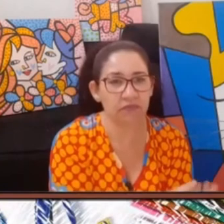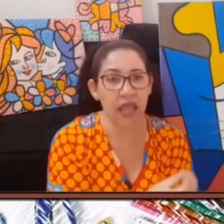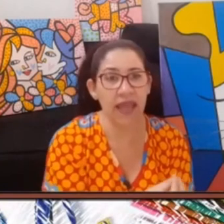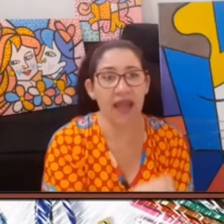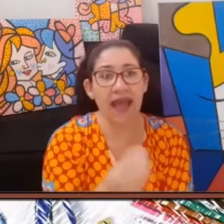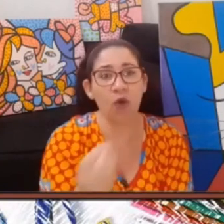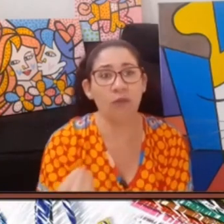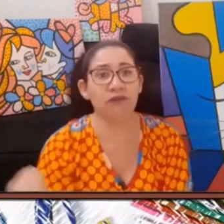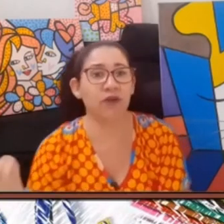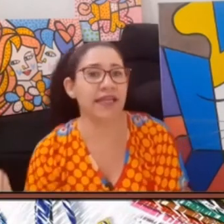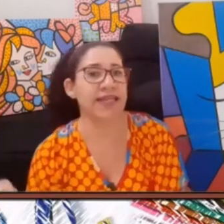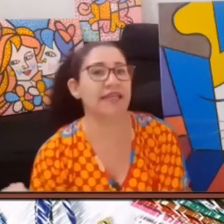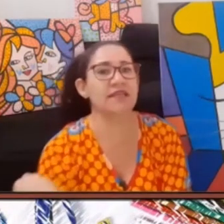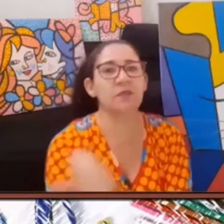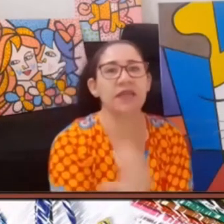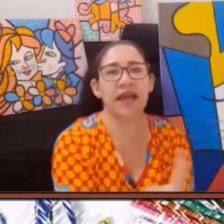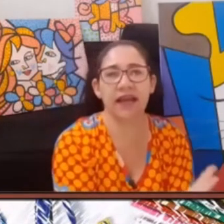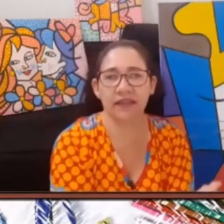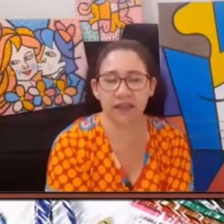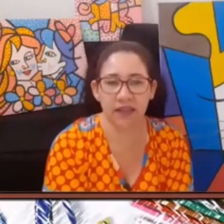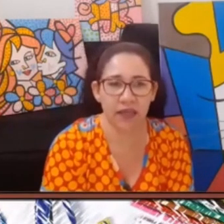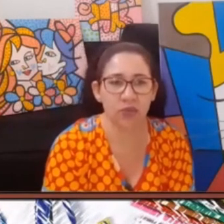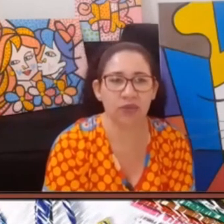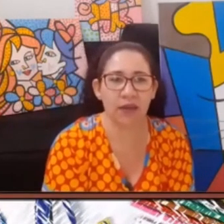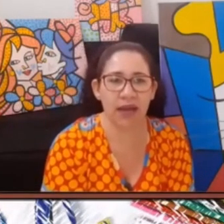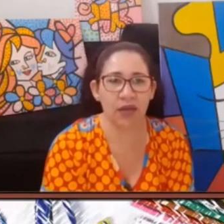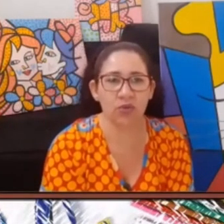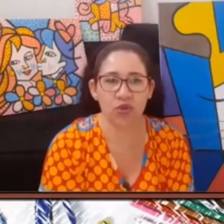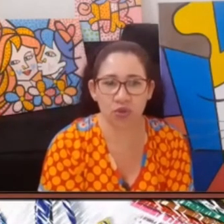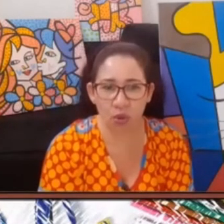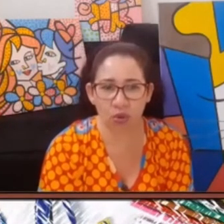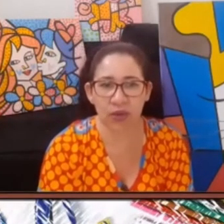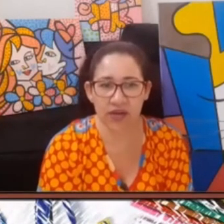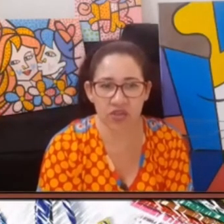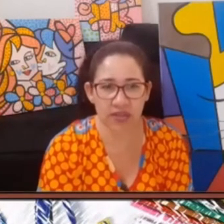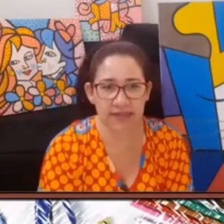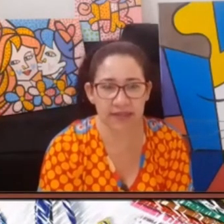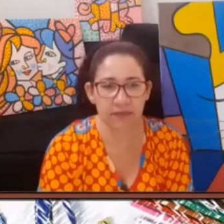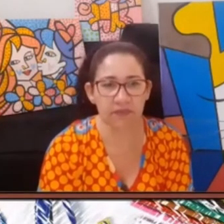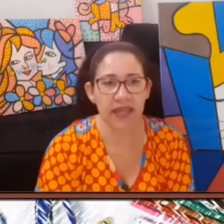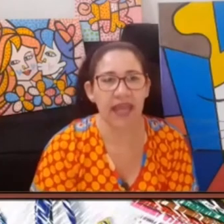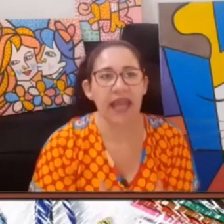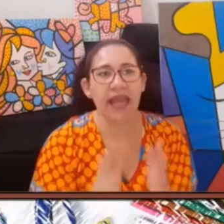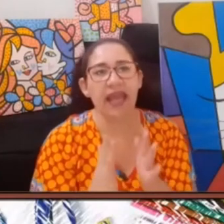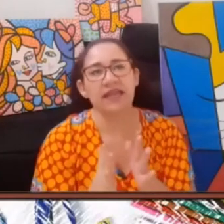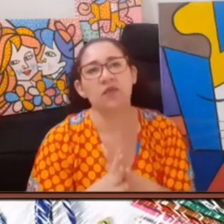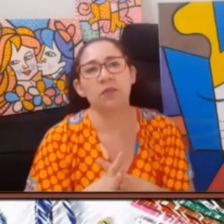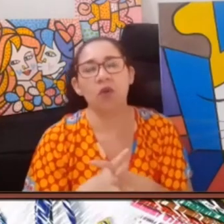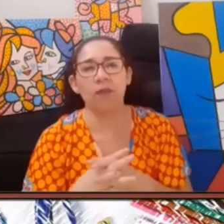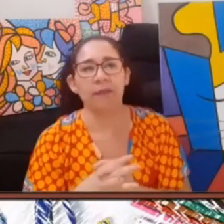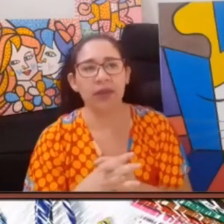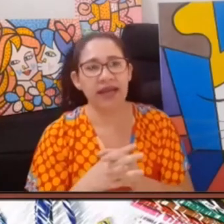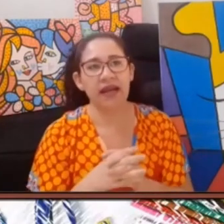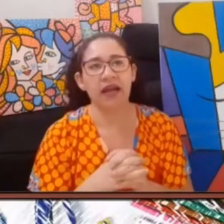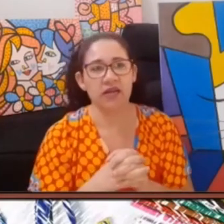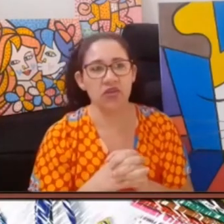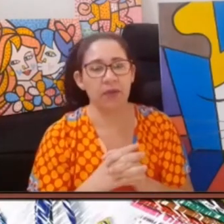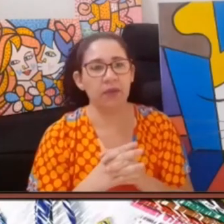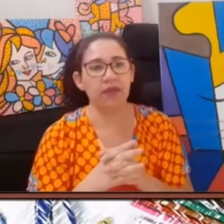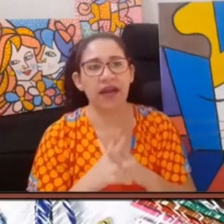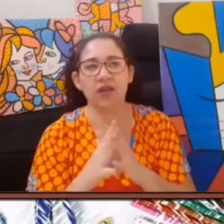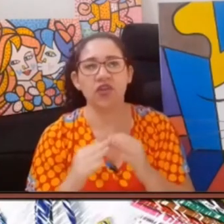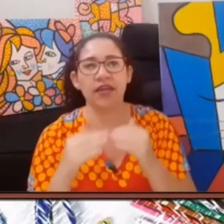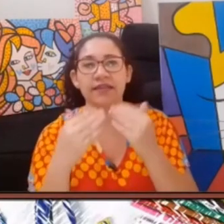A obra foi inspirada no trabalho de outro artista. É esse um pouco o papel da